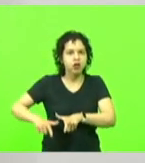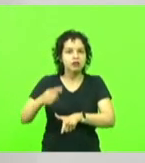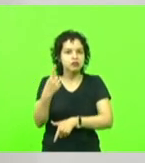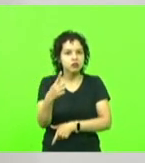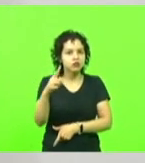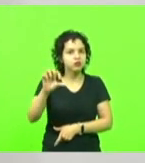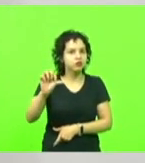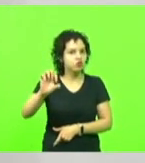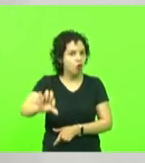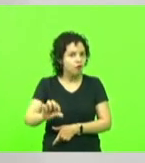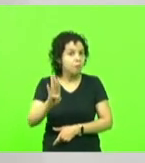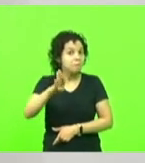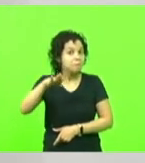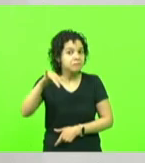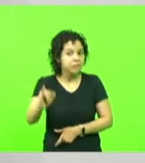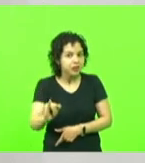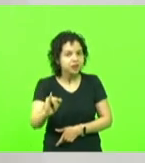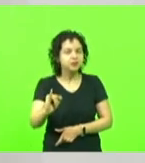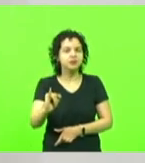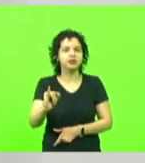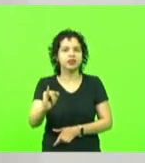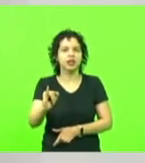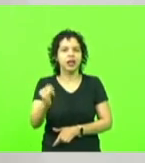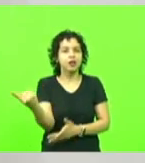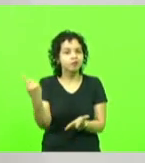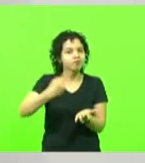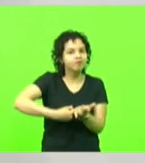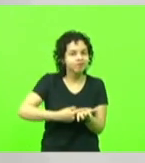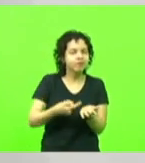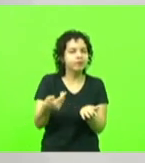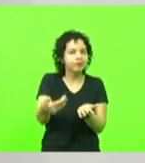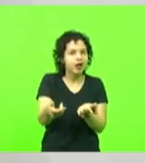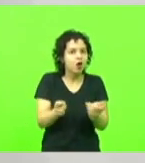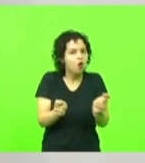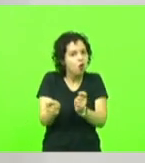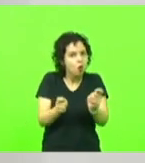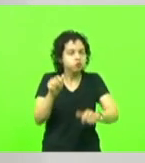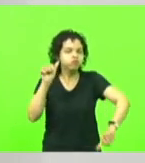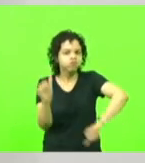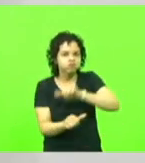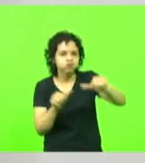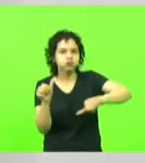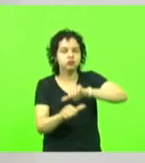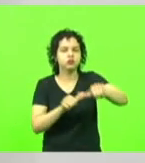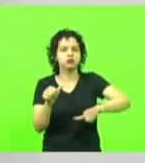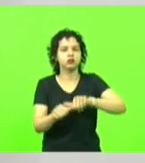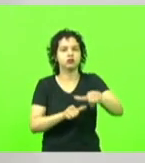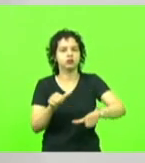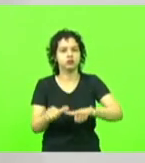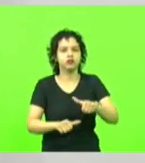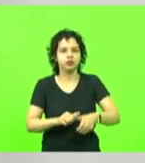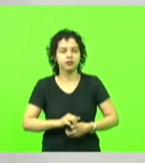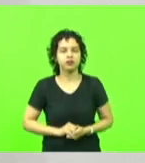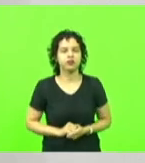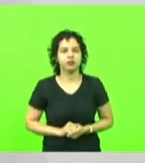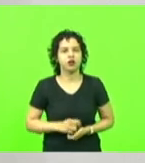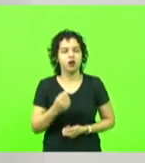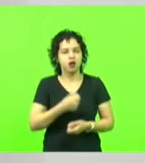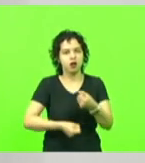bilhões e se comprometeram a conter e reverter o desmatamento até o ano de 2030.